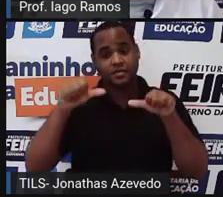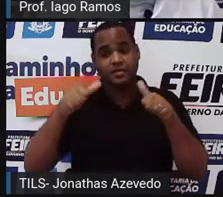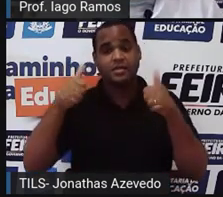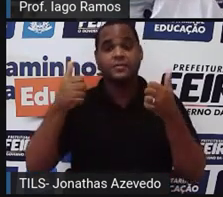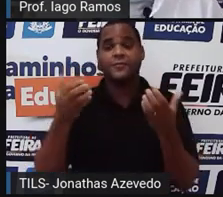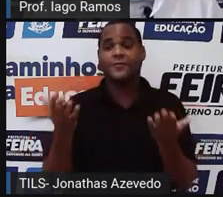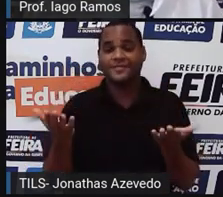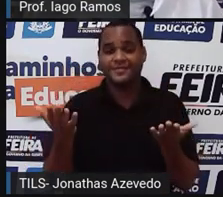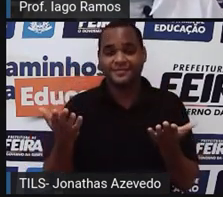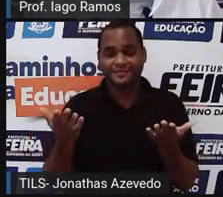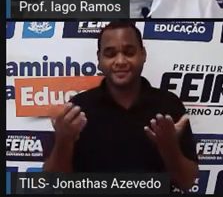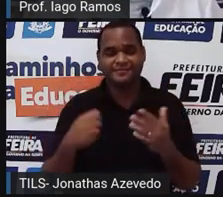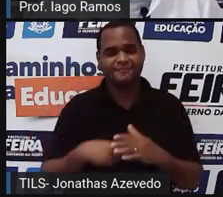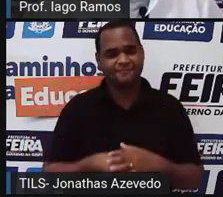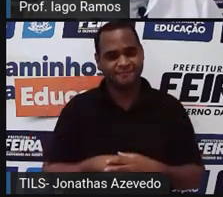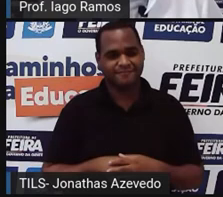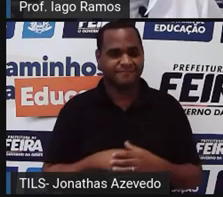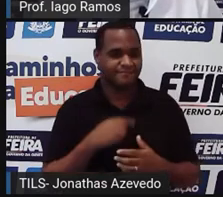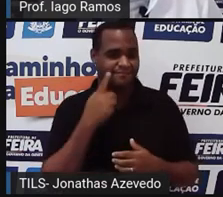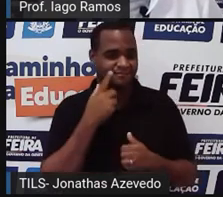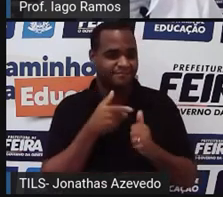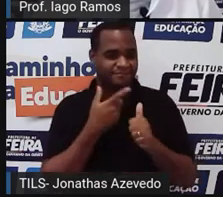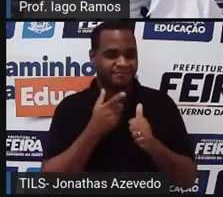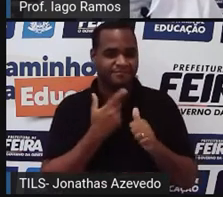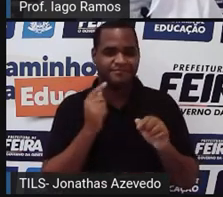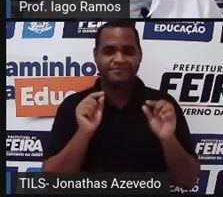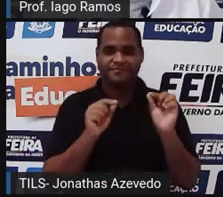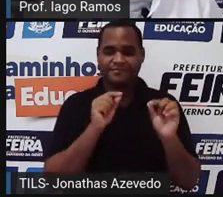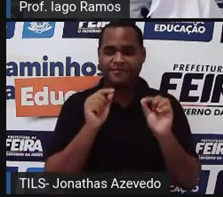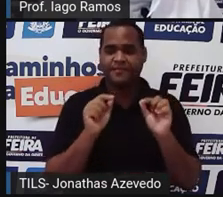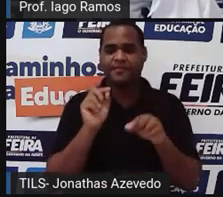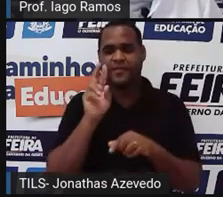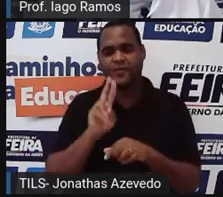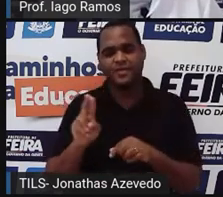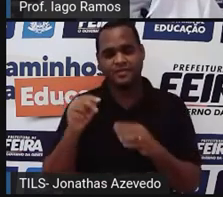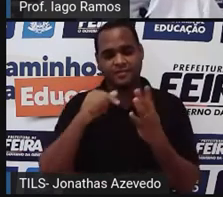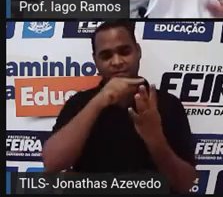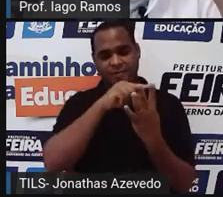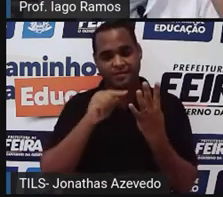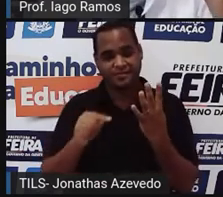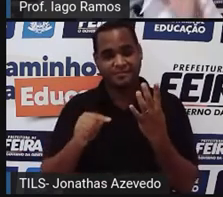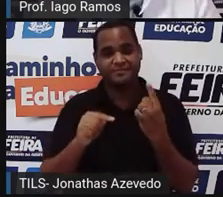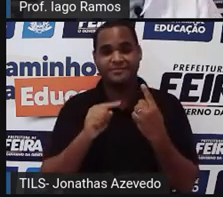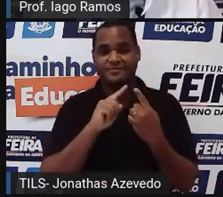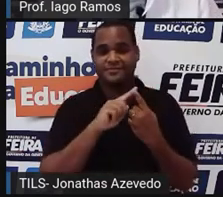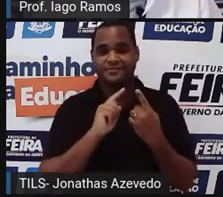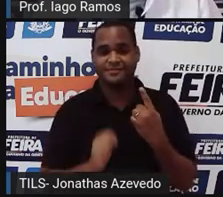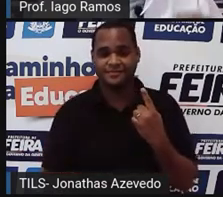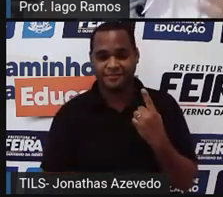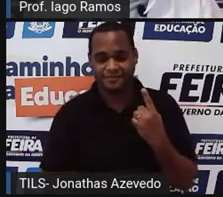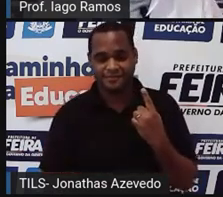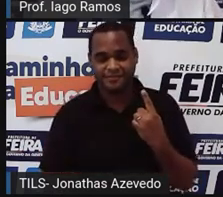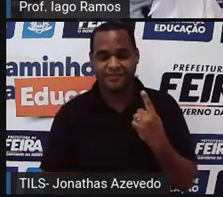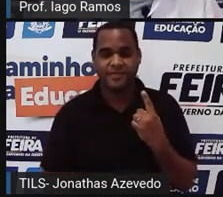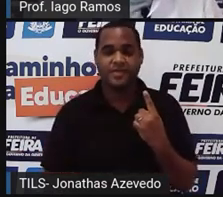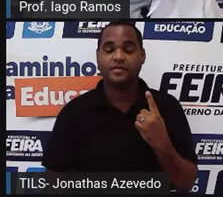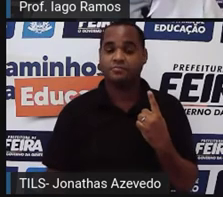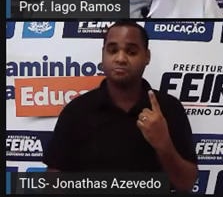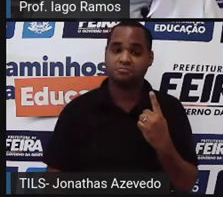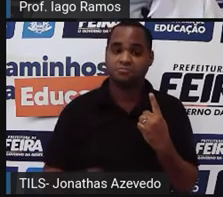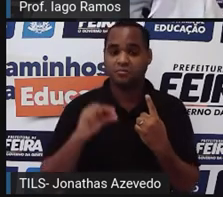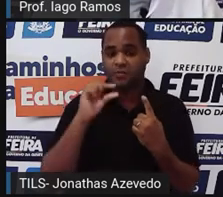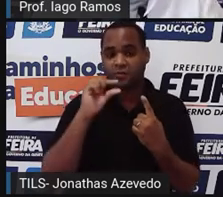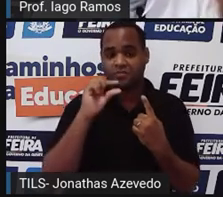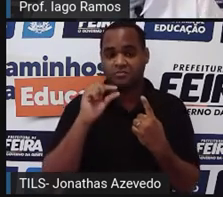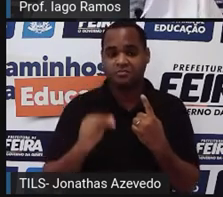agora? E aí, gente sempre usa esses quatro parâmetros. Número 1, se você acha que